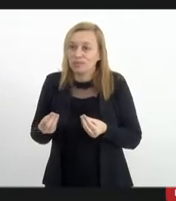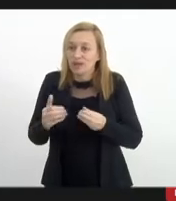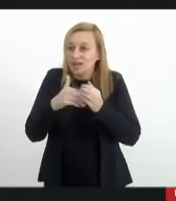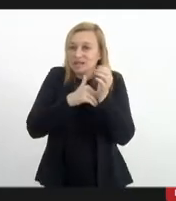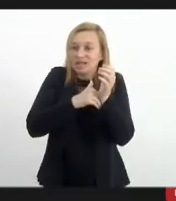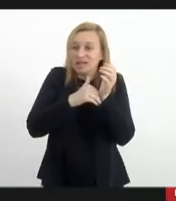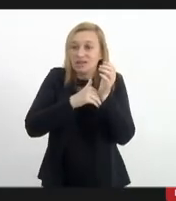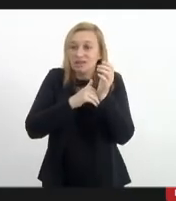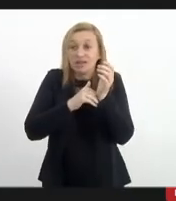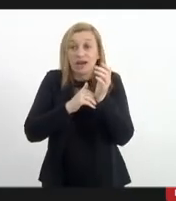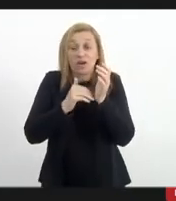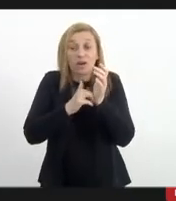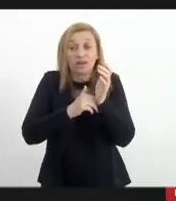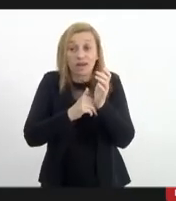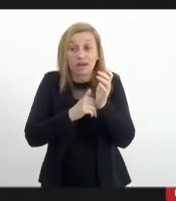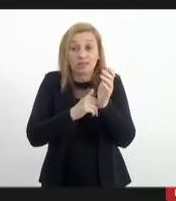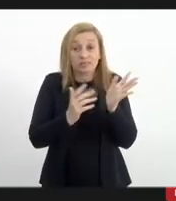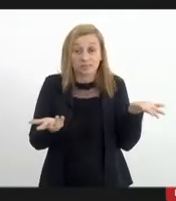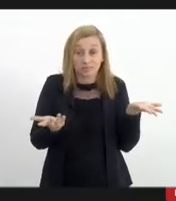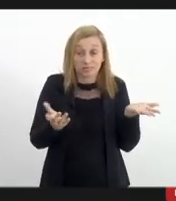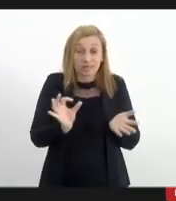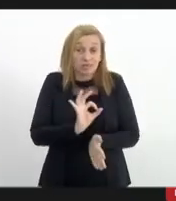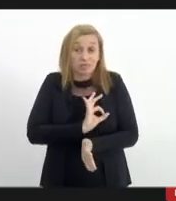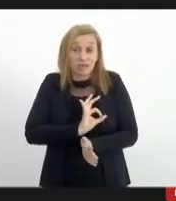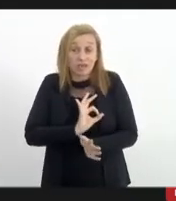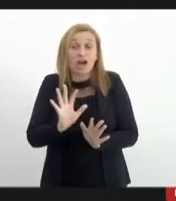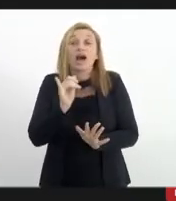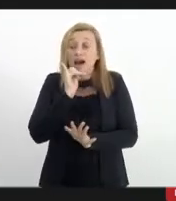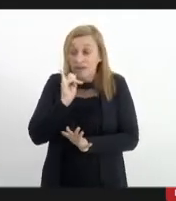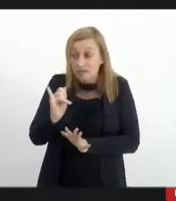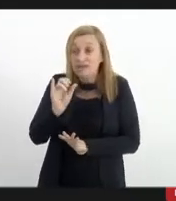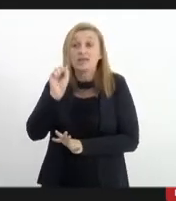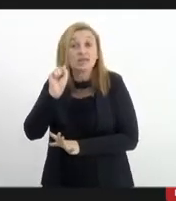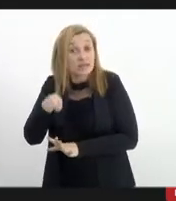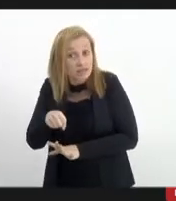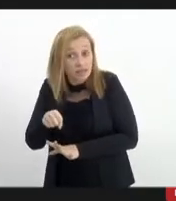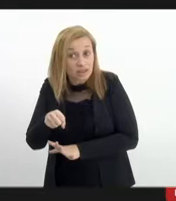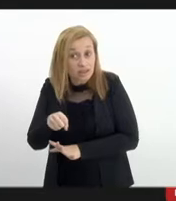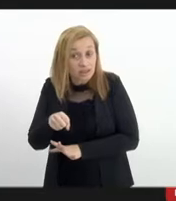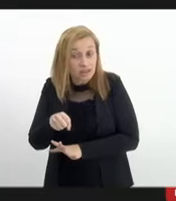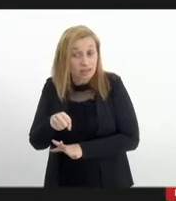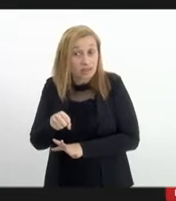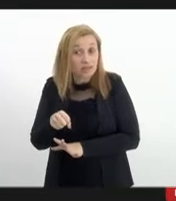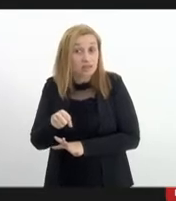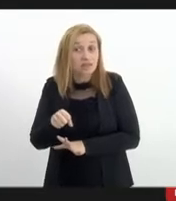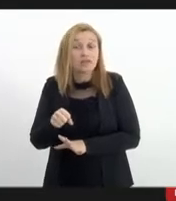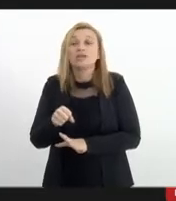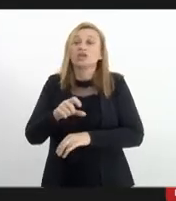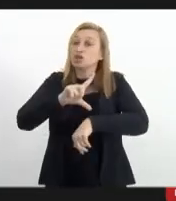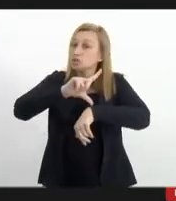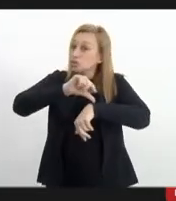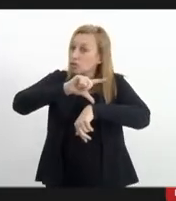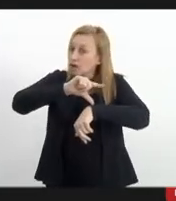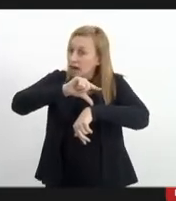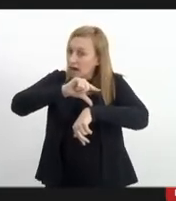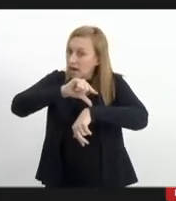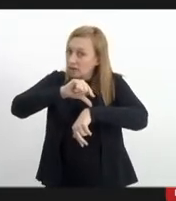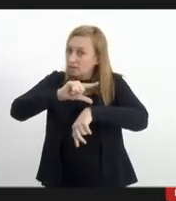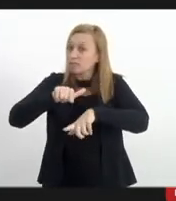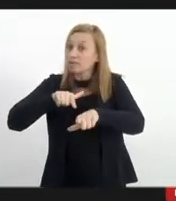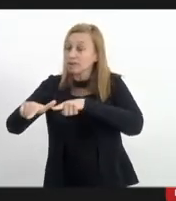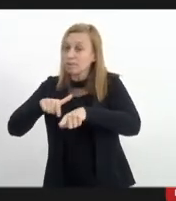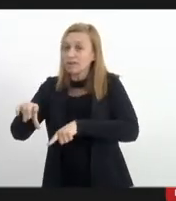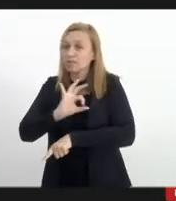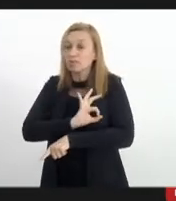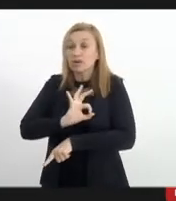guardado fora das forças policiais. Então, a gente avisa sim, mais uma vez, com a tropa no terreno. E os horários estabelecidos para as operações